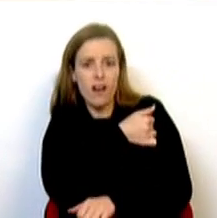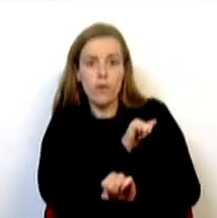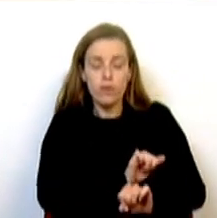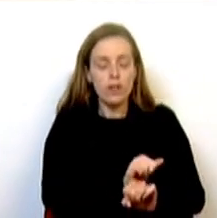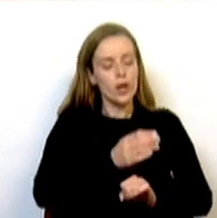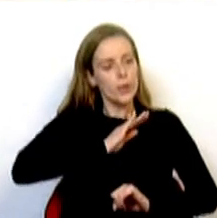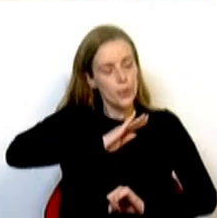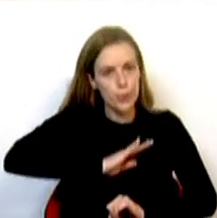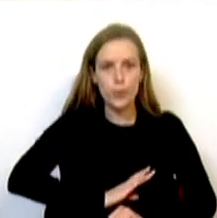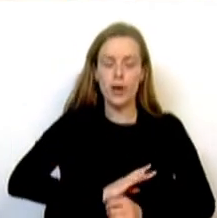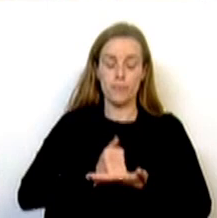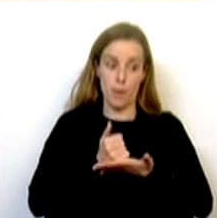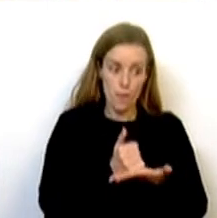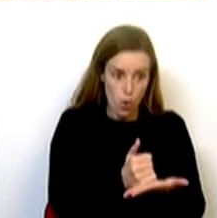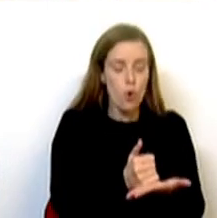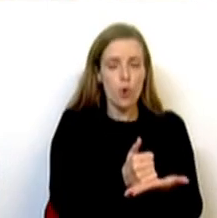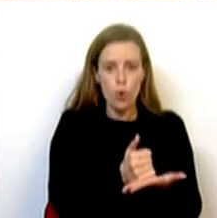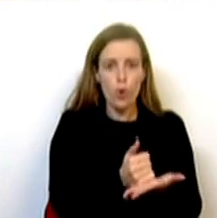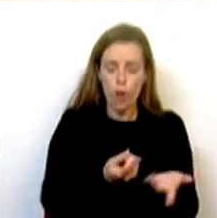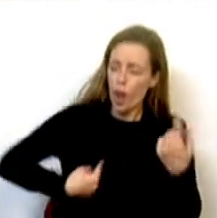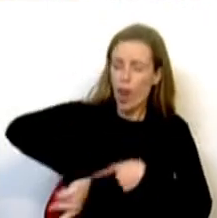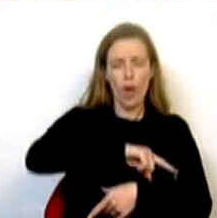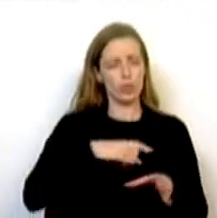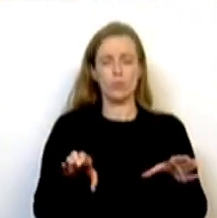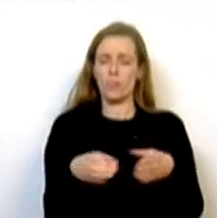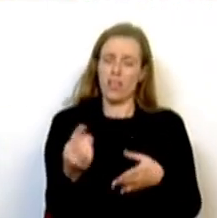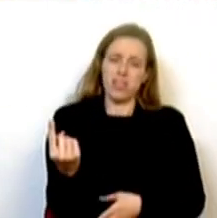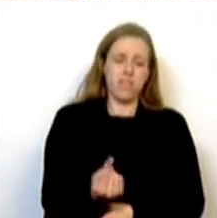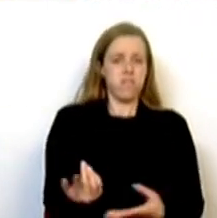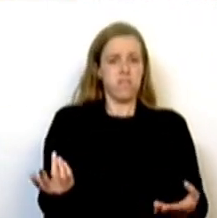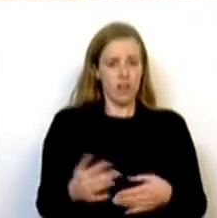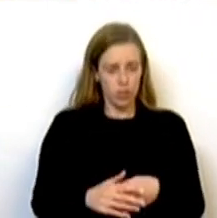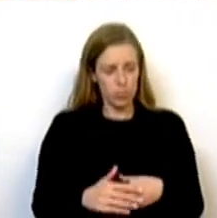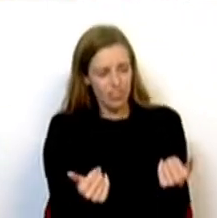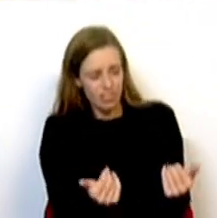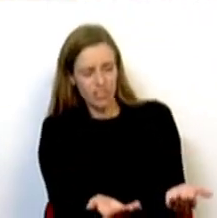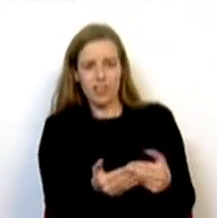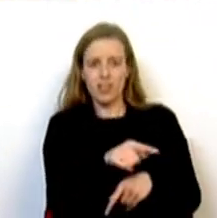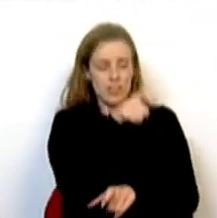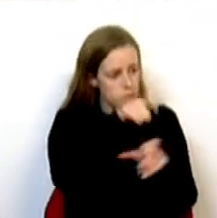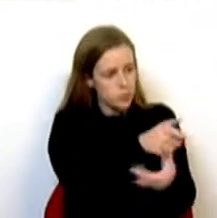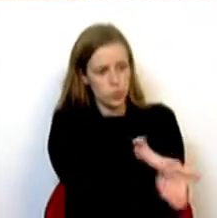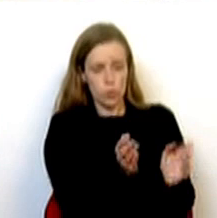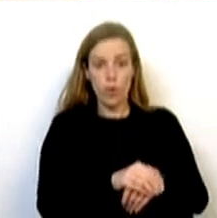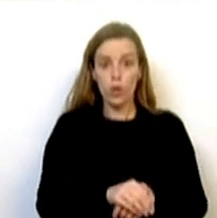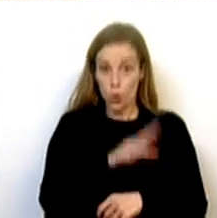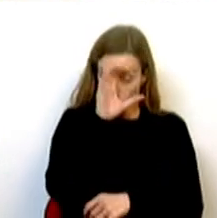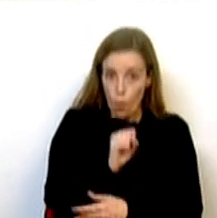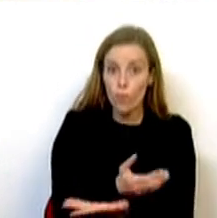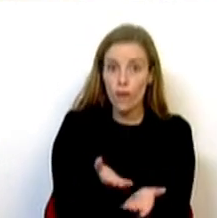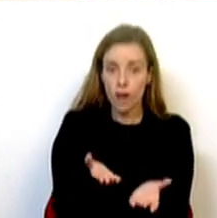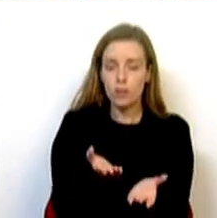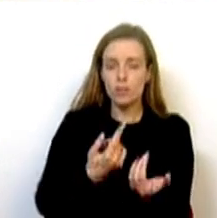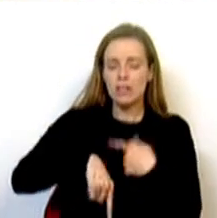tranquilidade, com o apoio que todos, como comunidade, devemos a essas pessoas. O Governo não está cego,